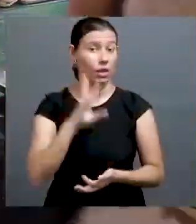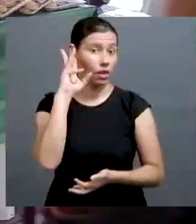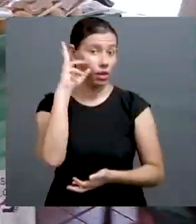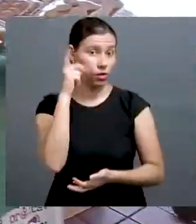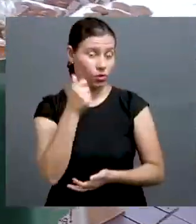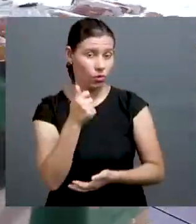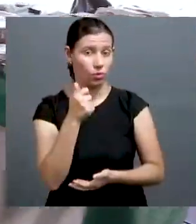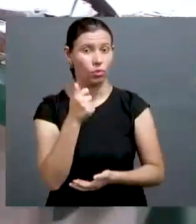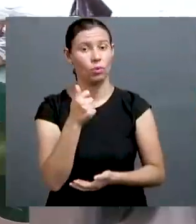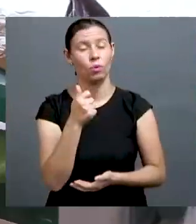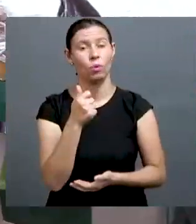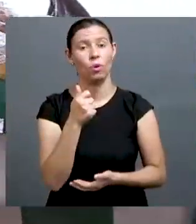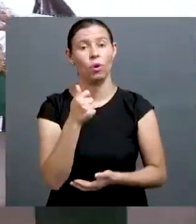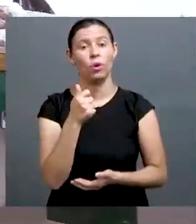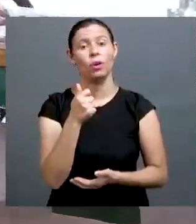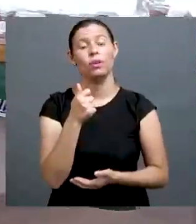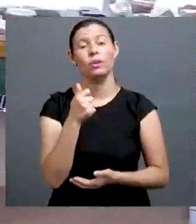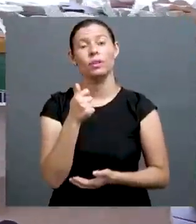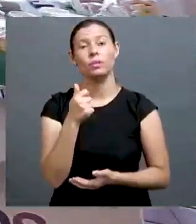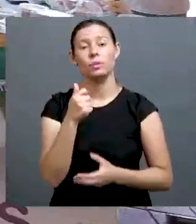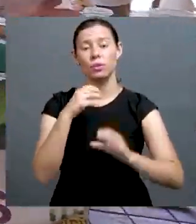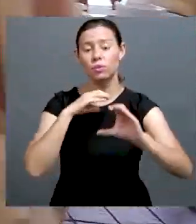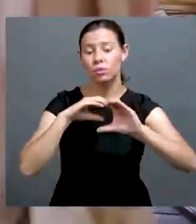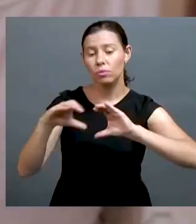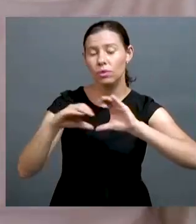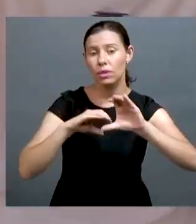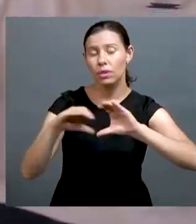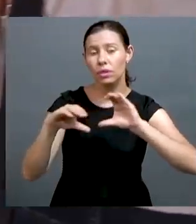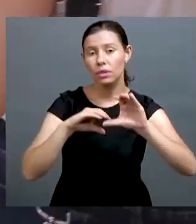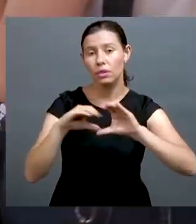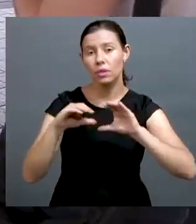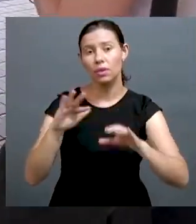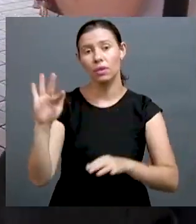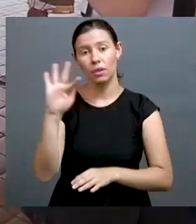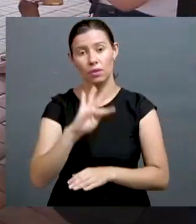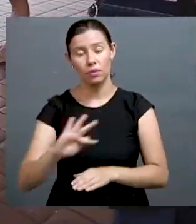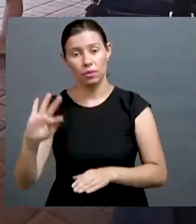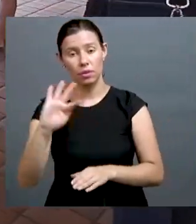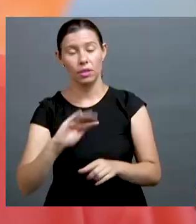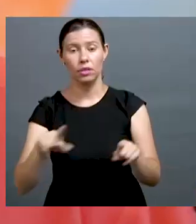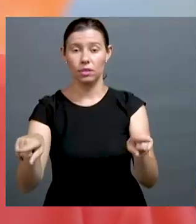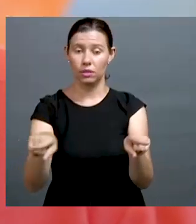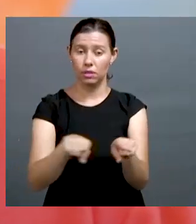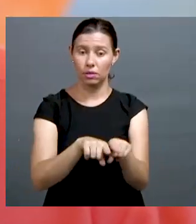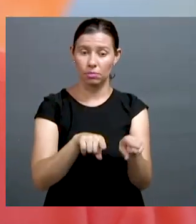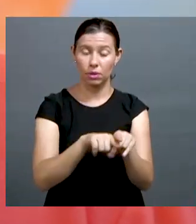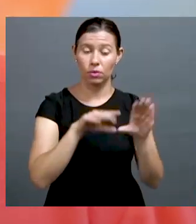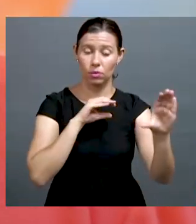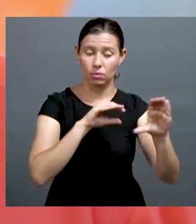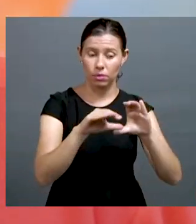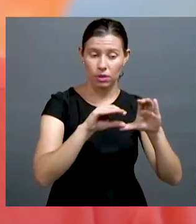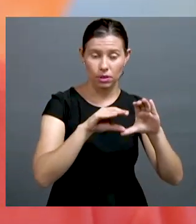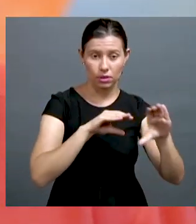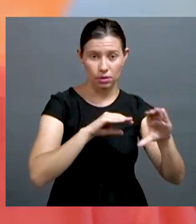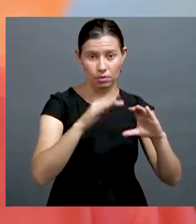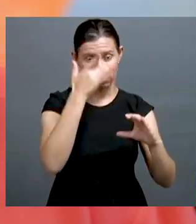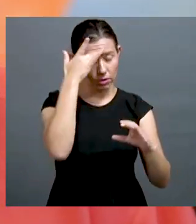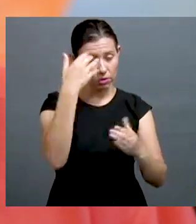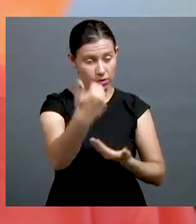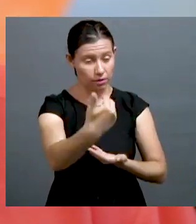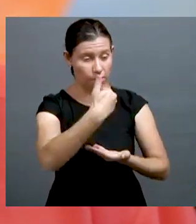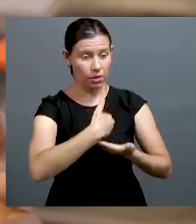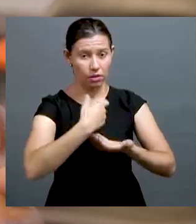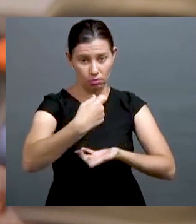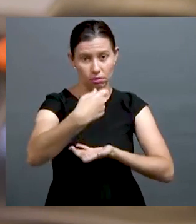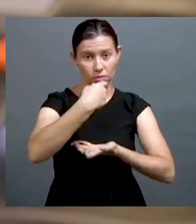E a gente achou na feirinha um canal interessante de comunicação com a universidade, de comunicação com o nosso